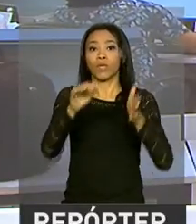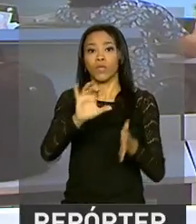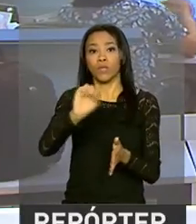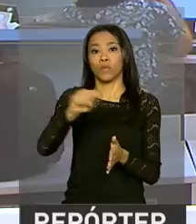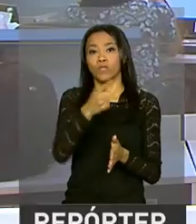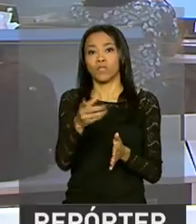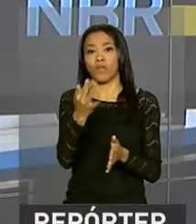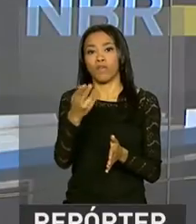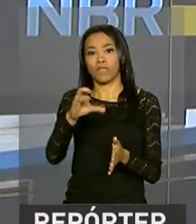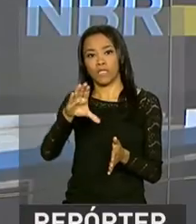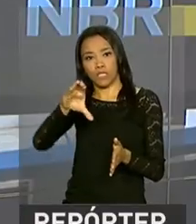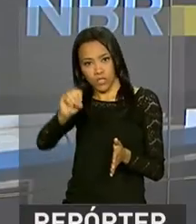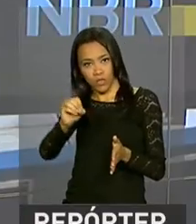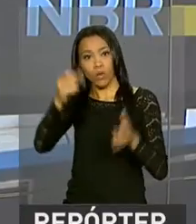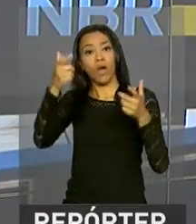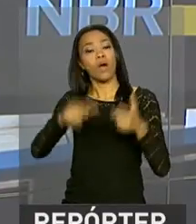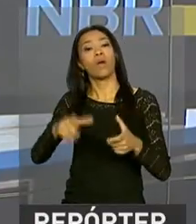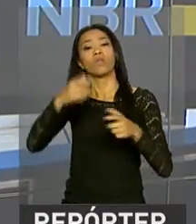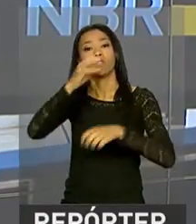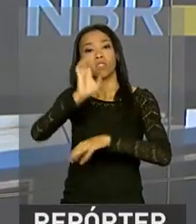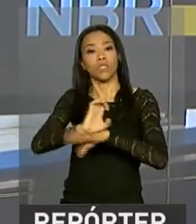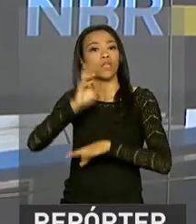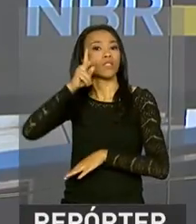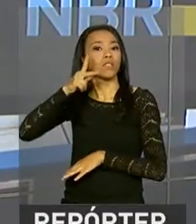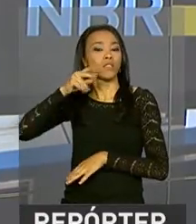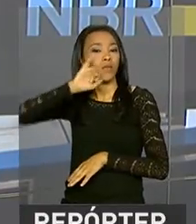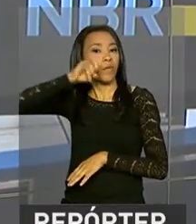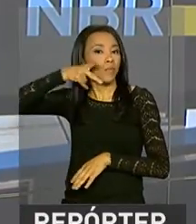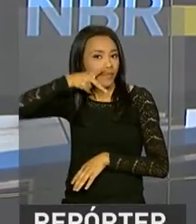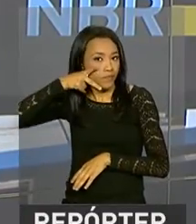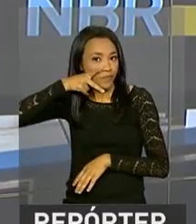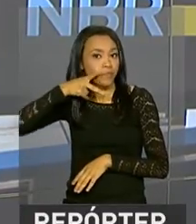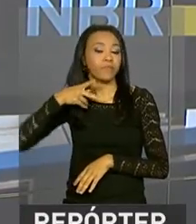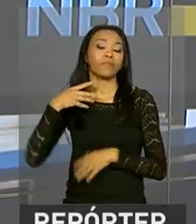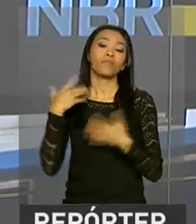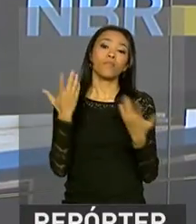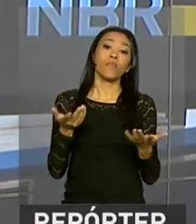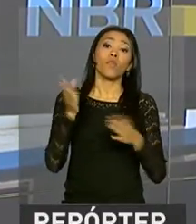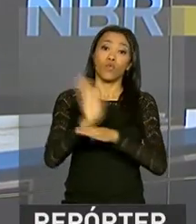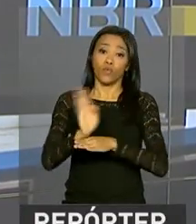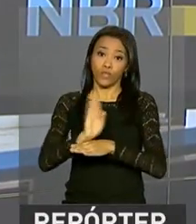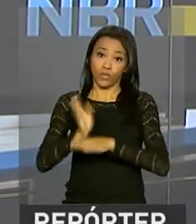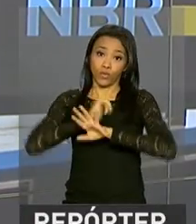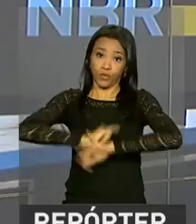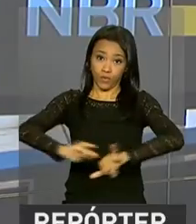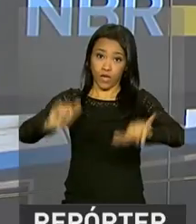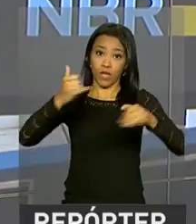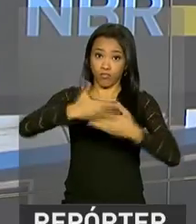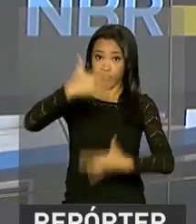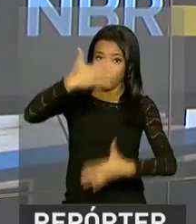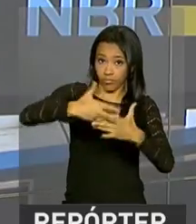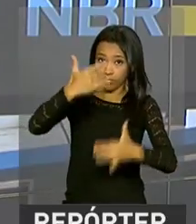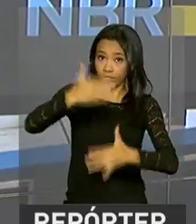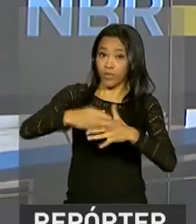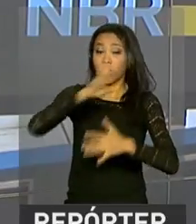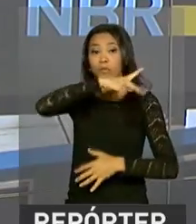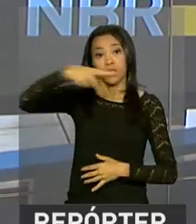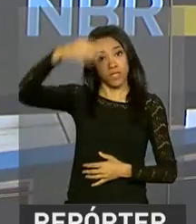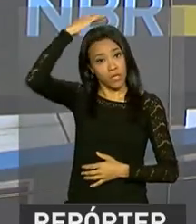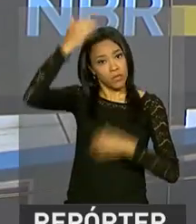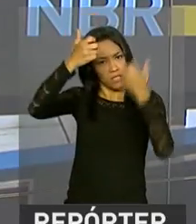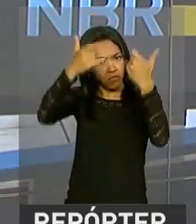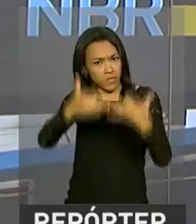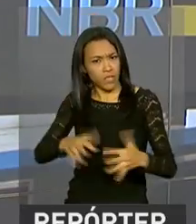Paraíba. Em vídeo divulgado nas redes sociais, Michel Temer ressalta o esforço do governo federal